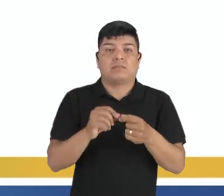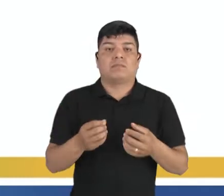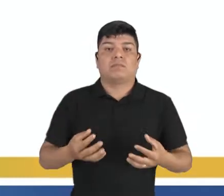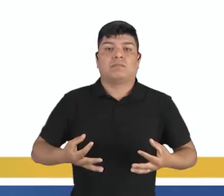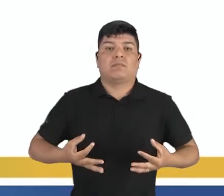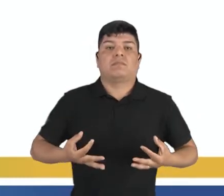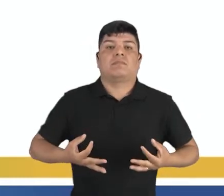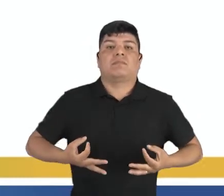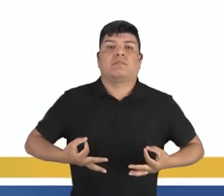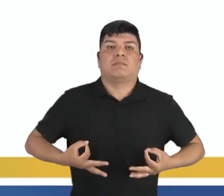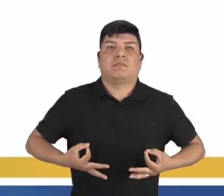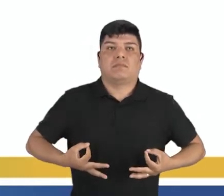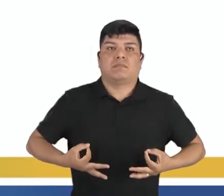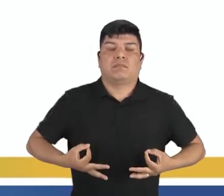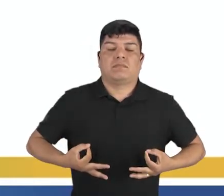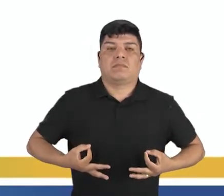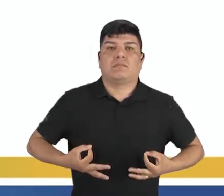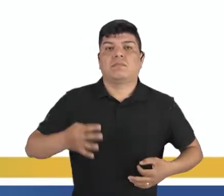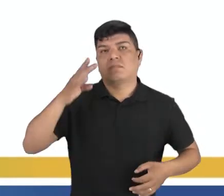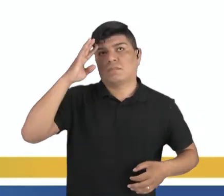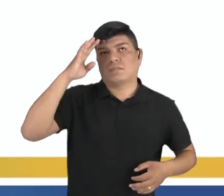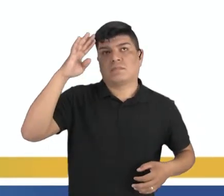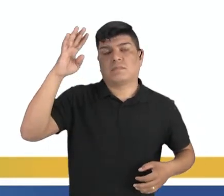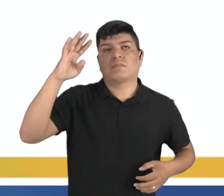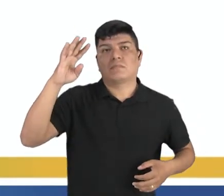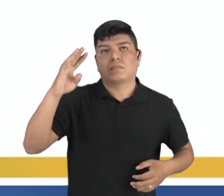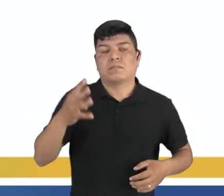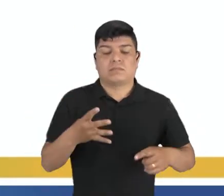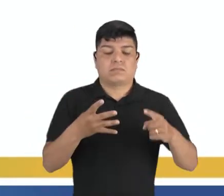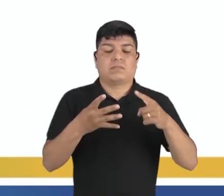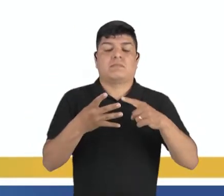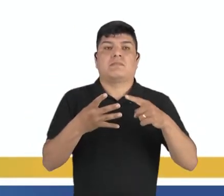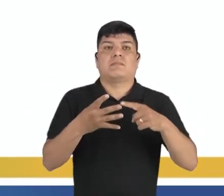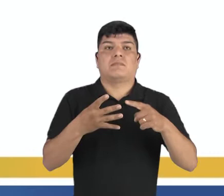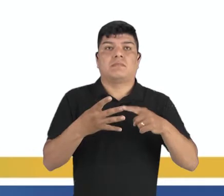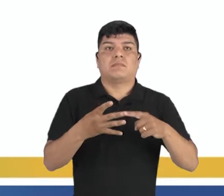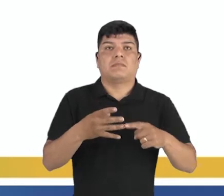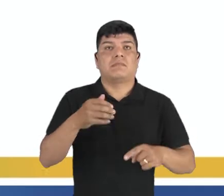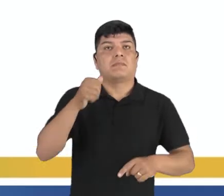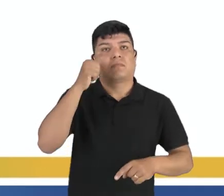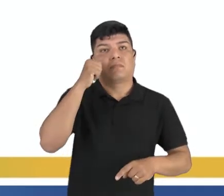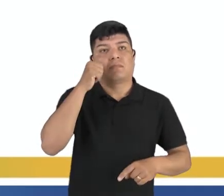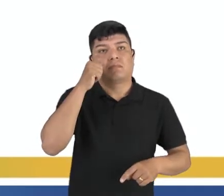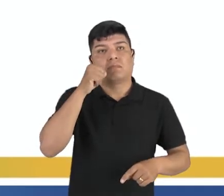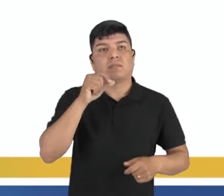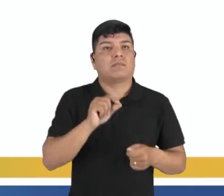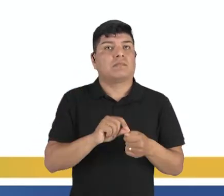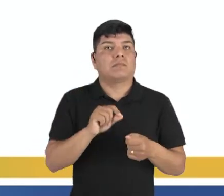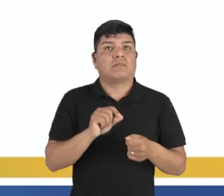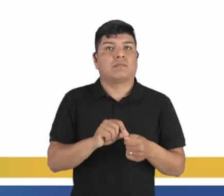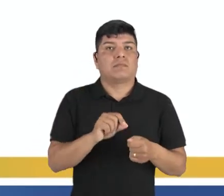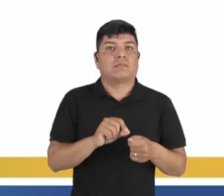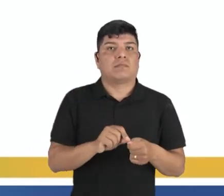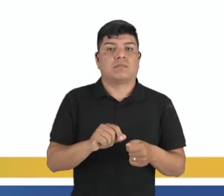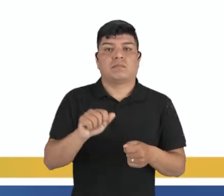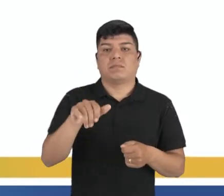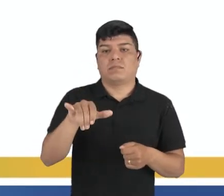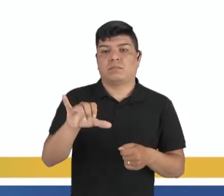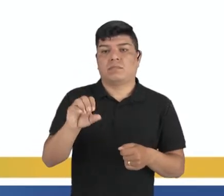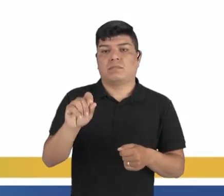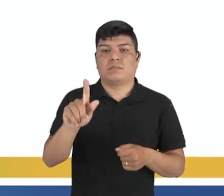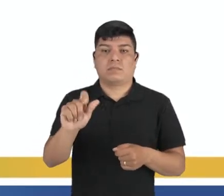provavelmente uma meditação. Na imagem 2, a pessoa provavelmente está fazendo a Yoga.